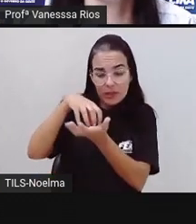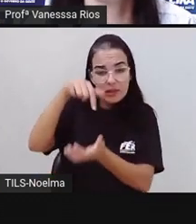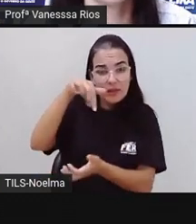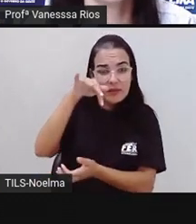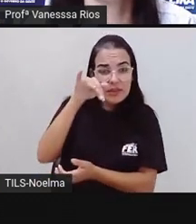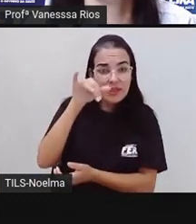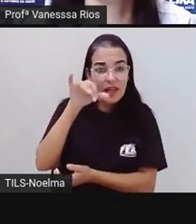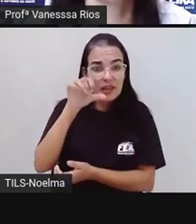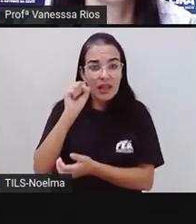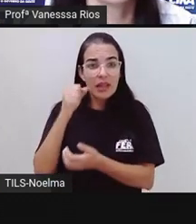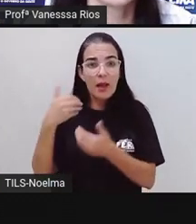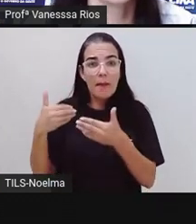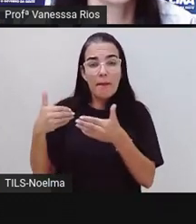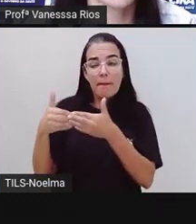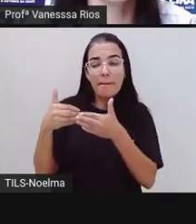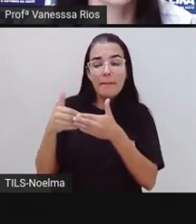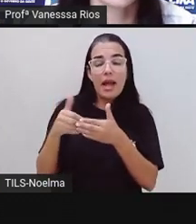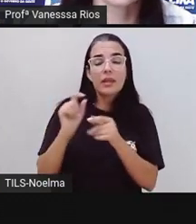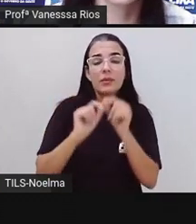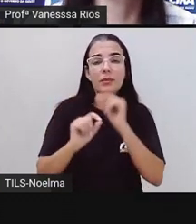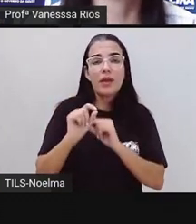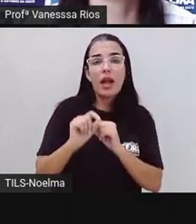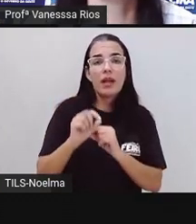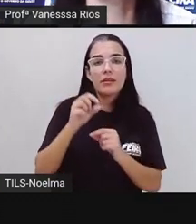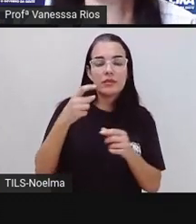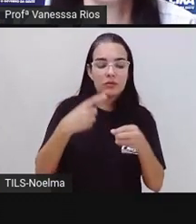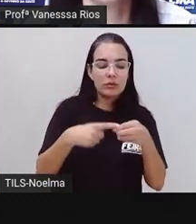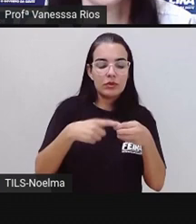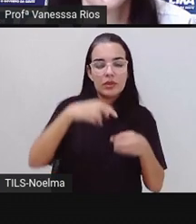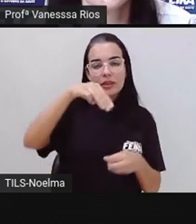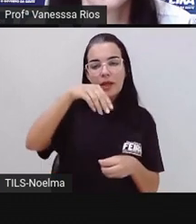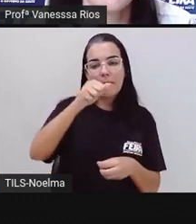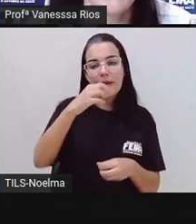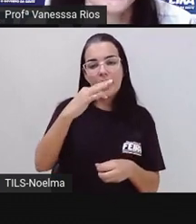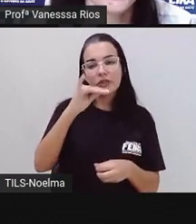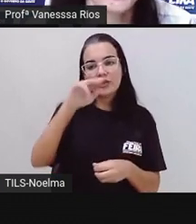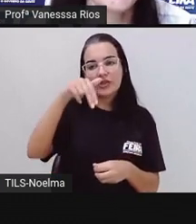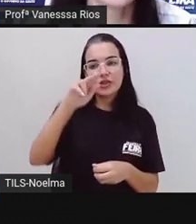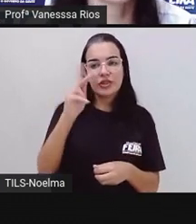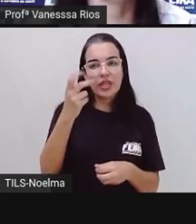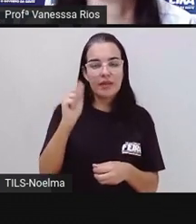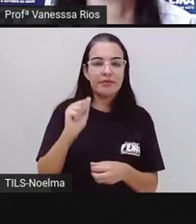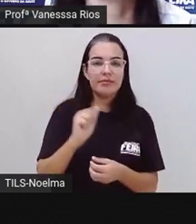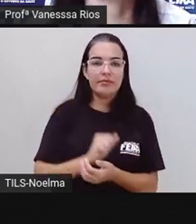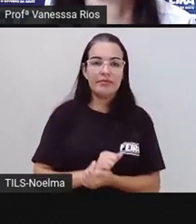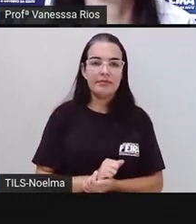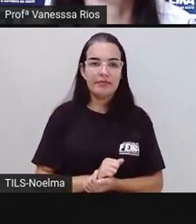de Feira de Santana e está ao lado do distrito da Matinha.